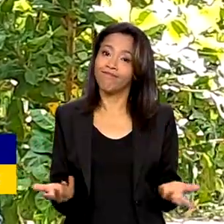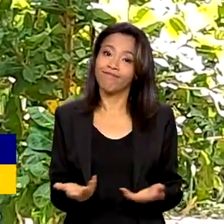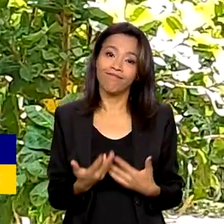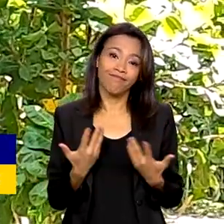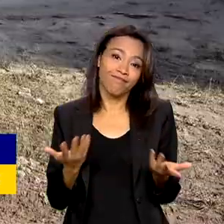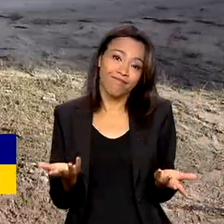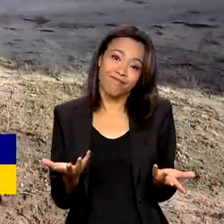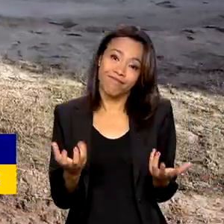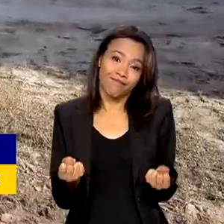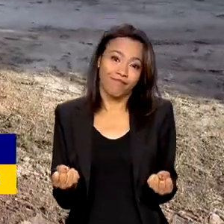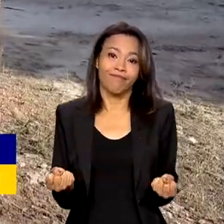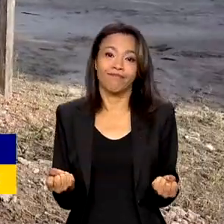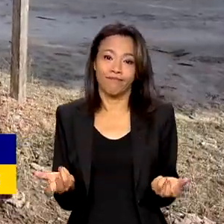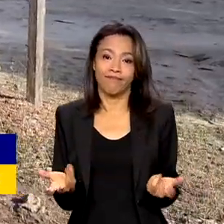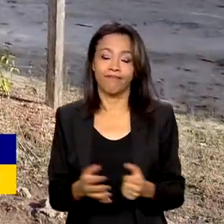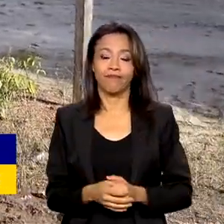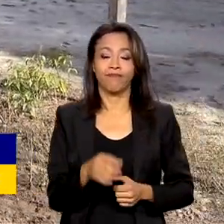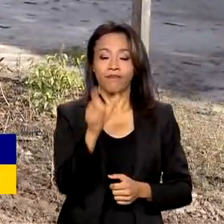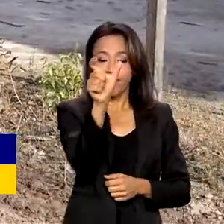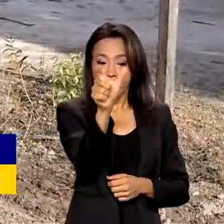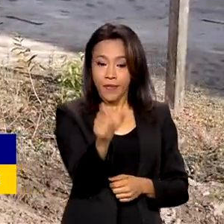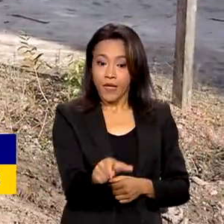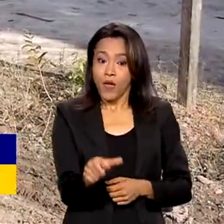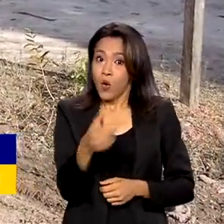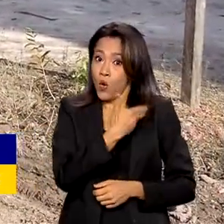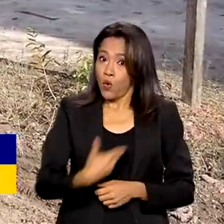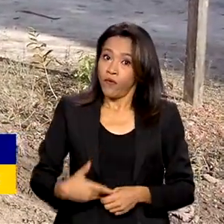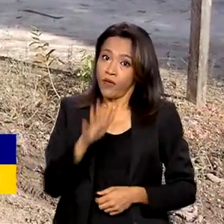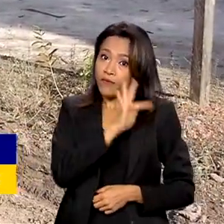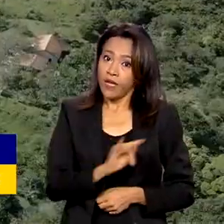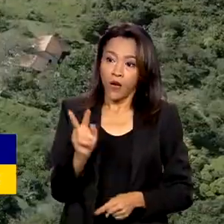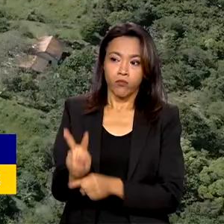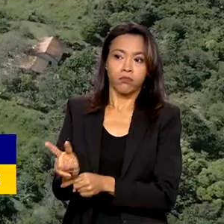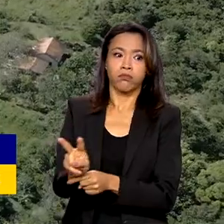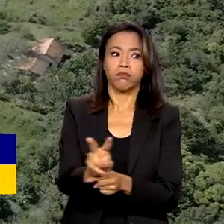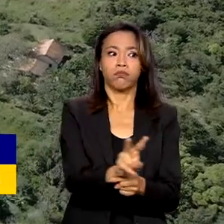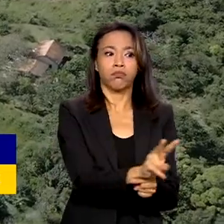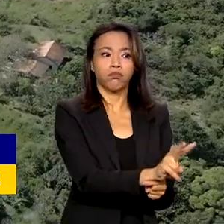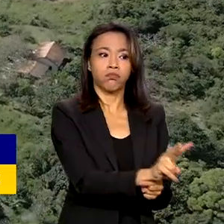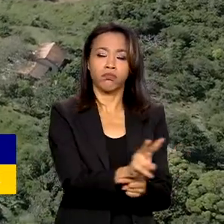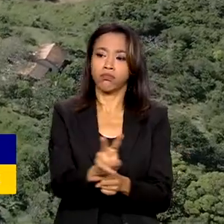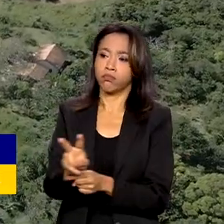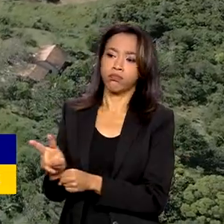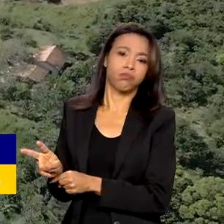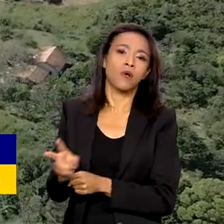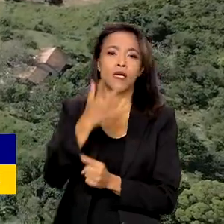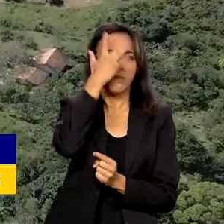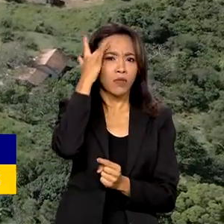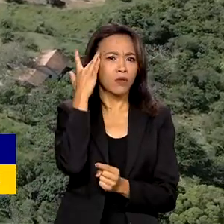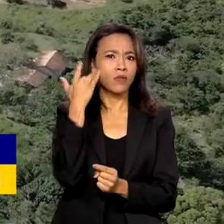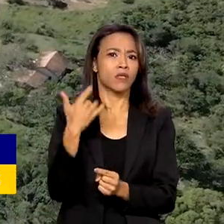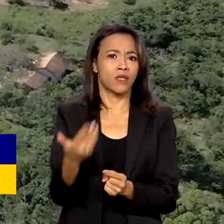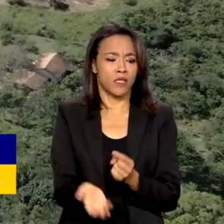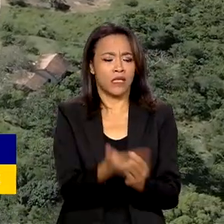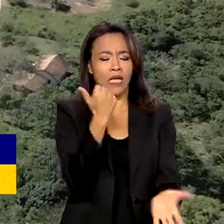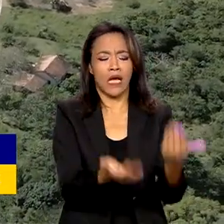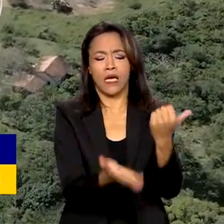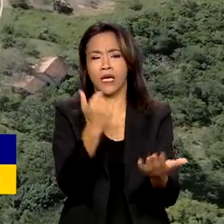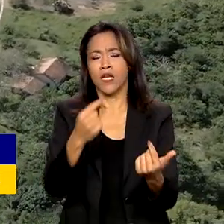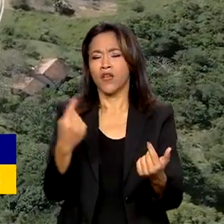como formato. Sob o olhar atento do governo federal, o processo de desintrusão das terras demarcadas em